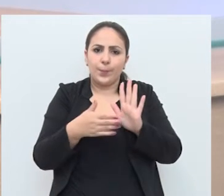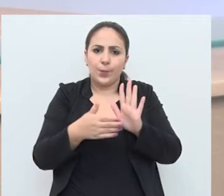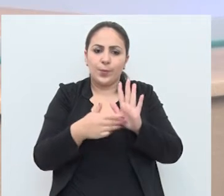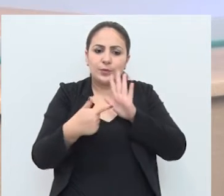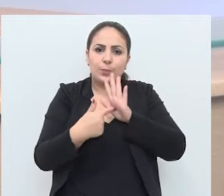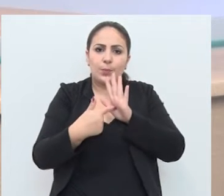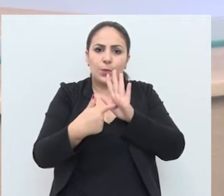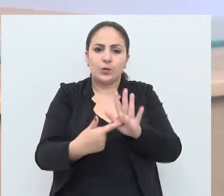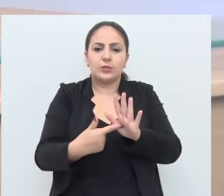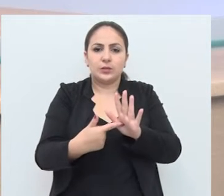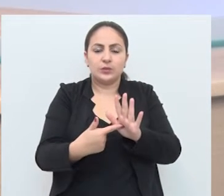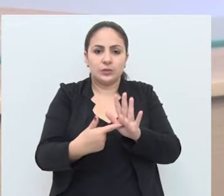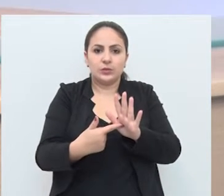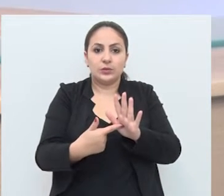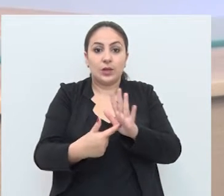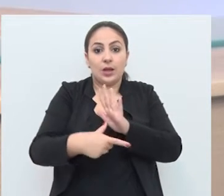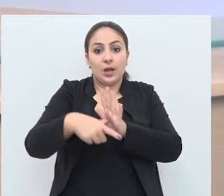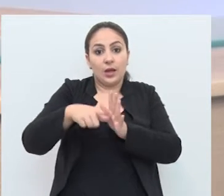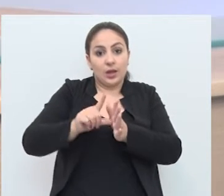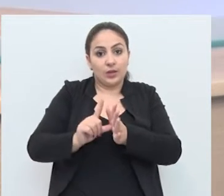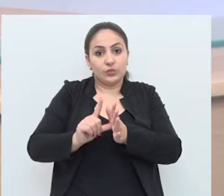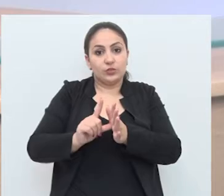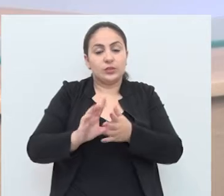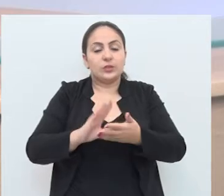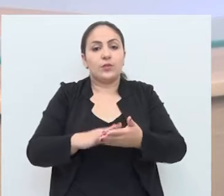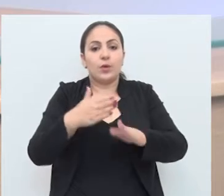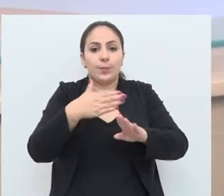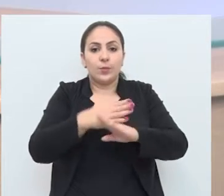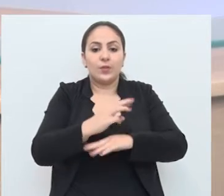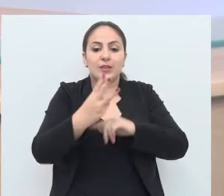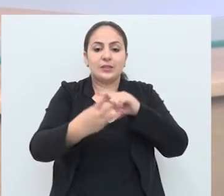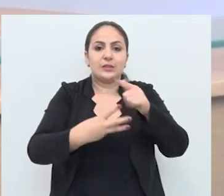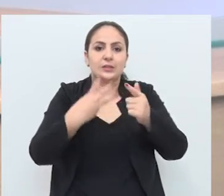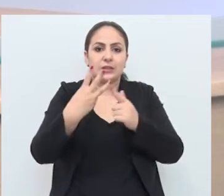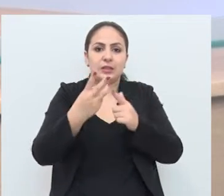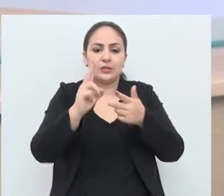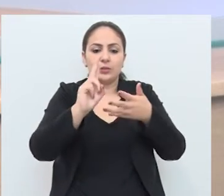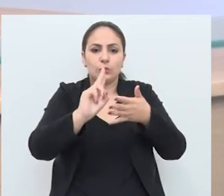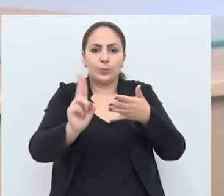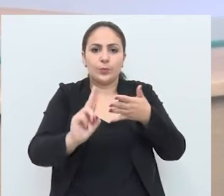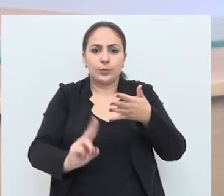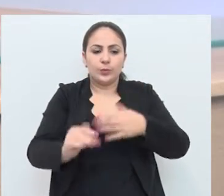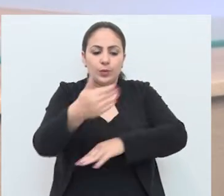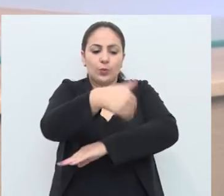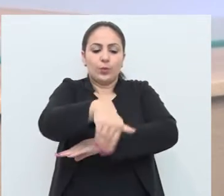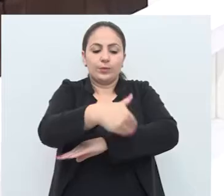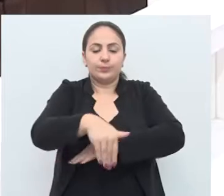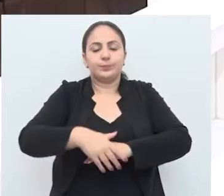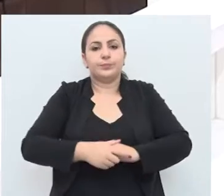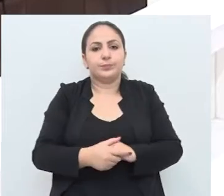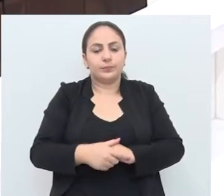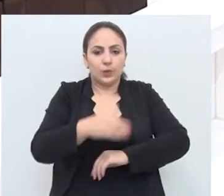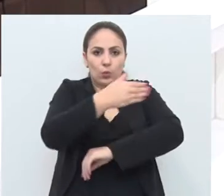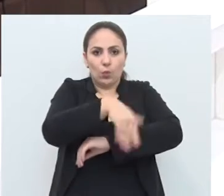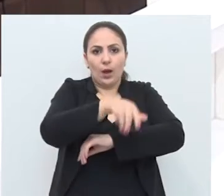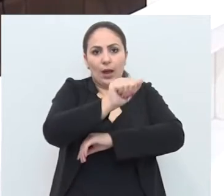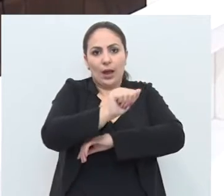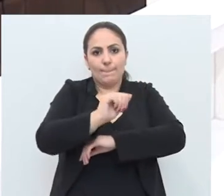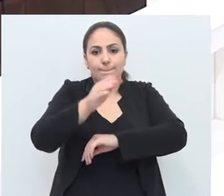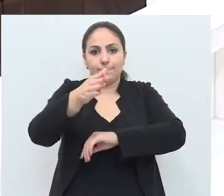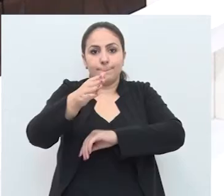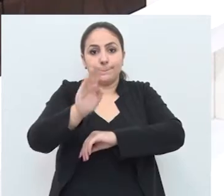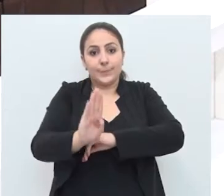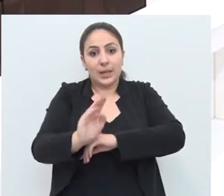propostas apresentadas no bloco anterior, foram aprovadas três nomenclaturas de ruas. As ruas A,